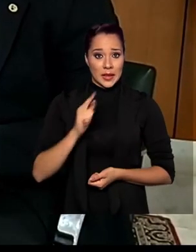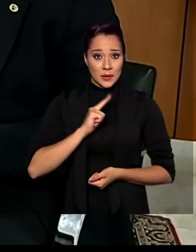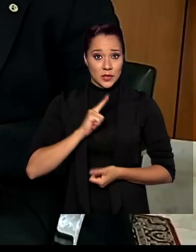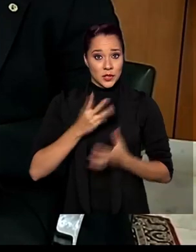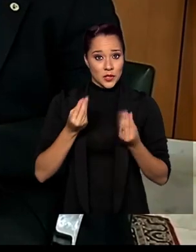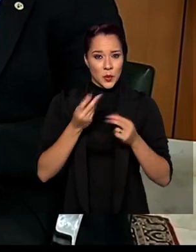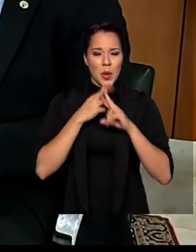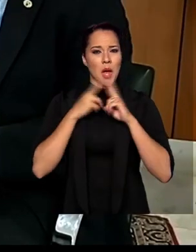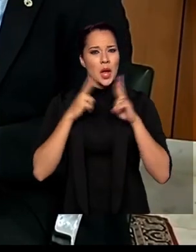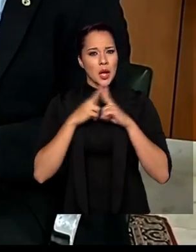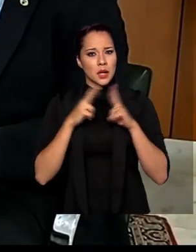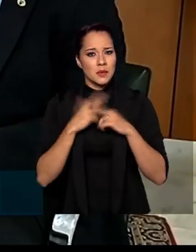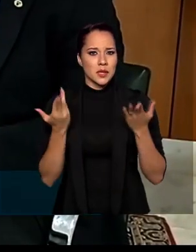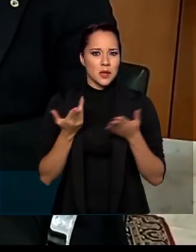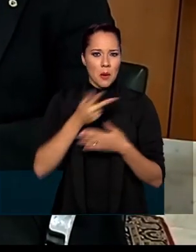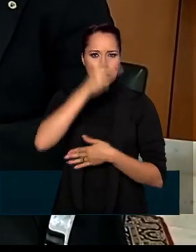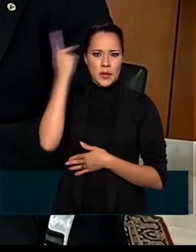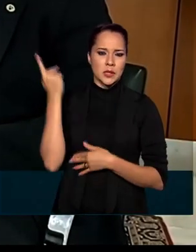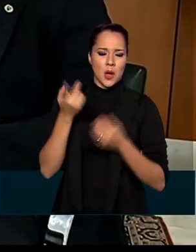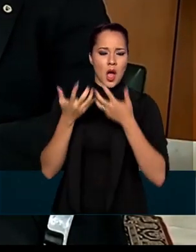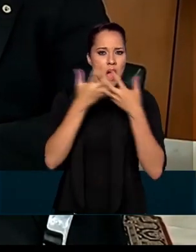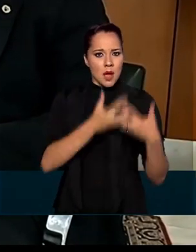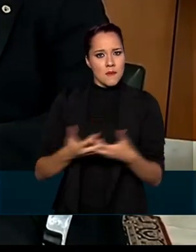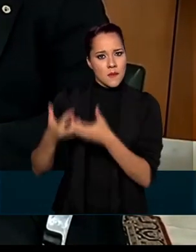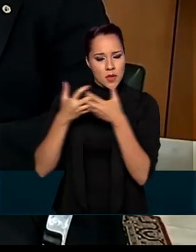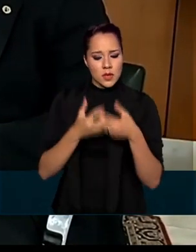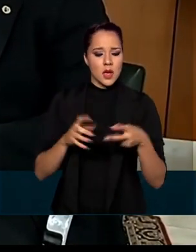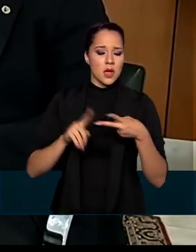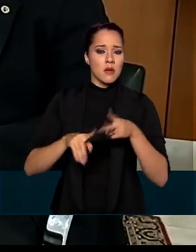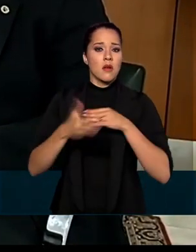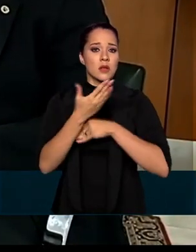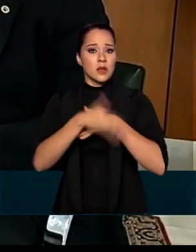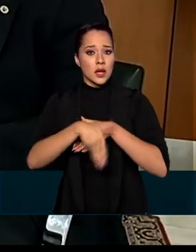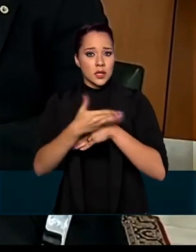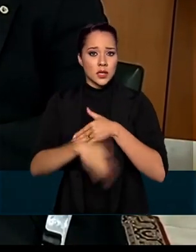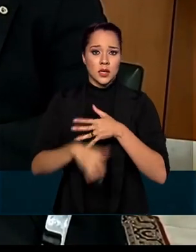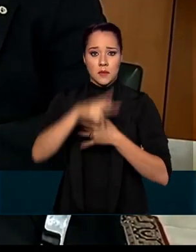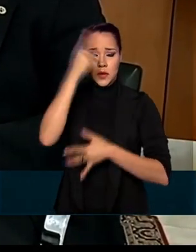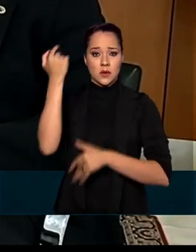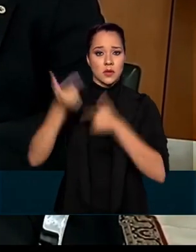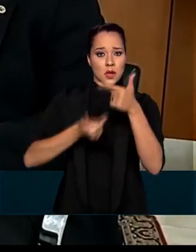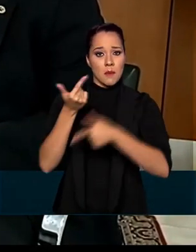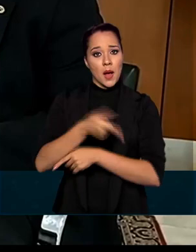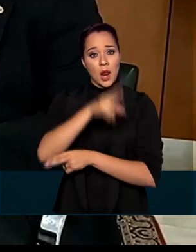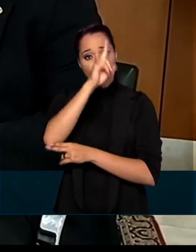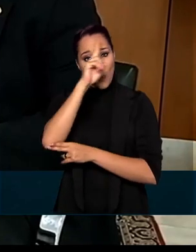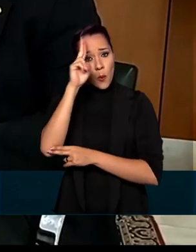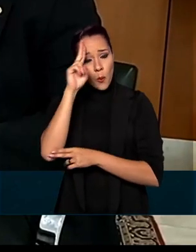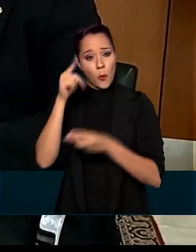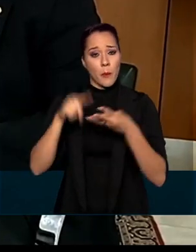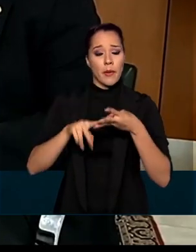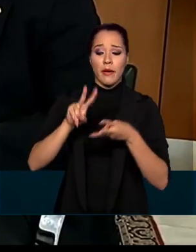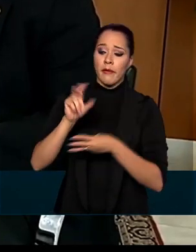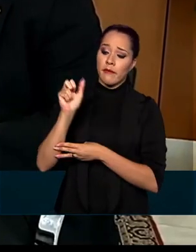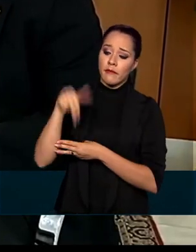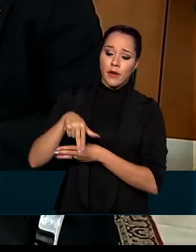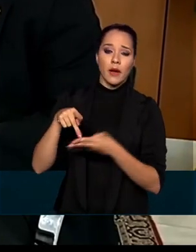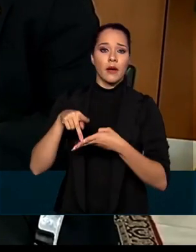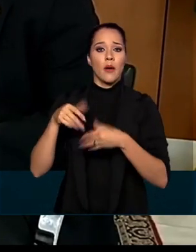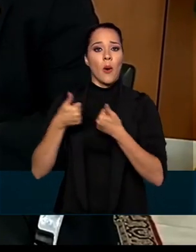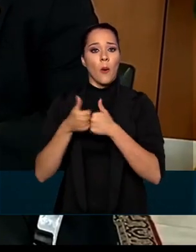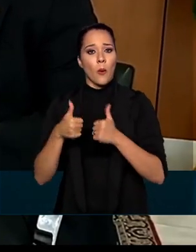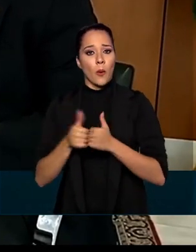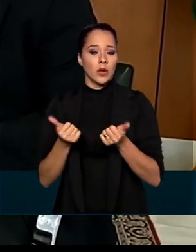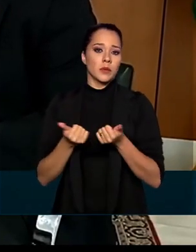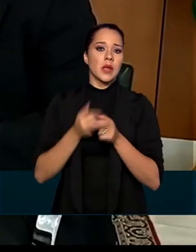reclamação, né, por parte de caminhoneiros, taxistas, motores de Uber, de van, de ônibus.